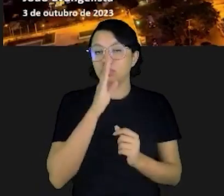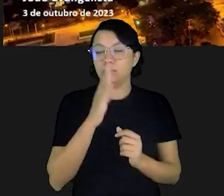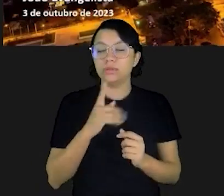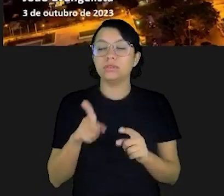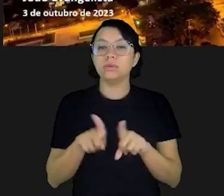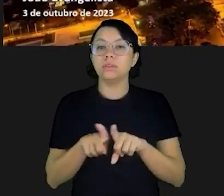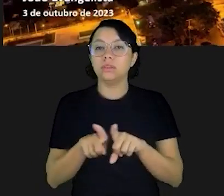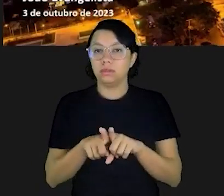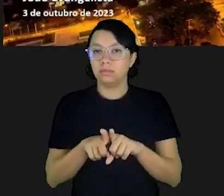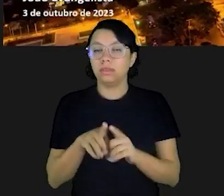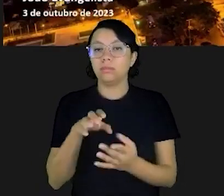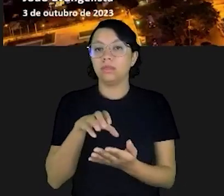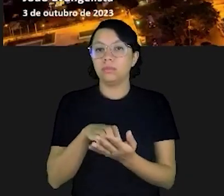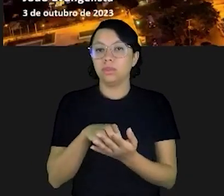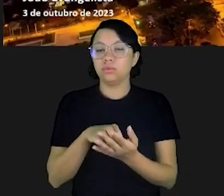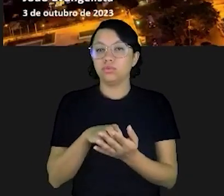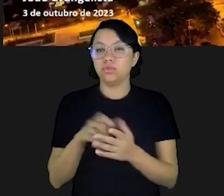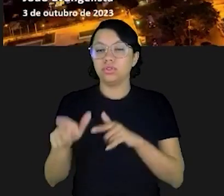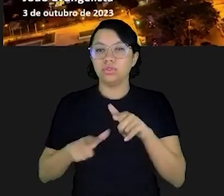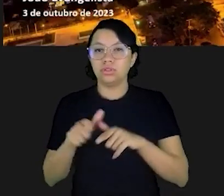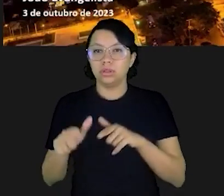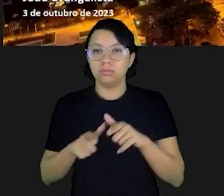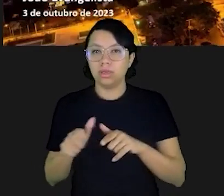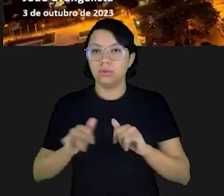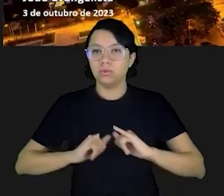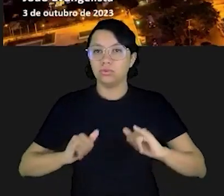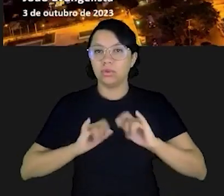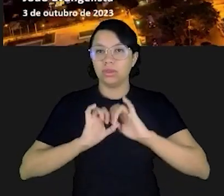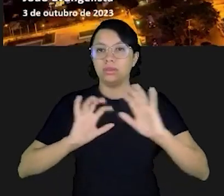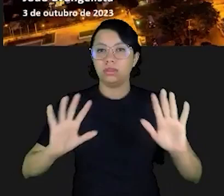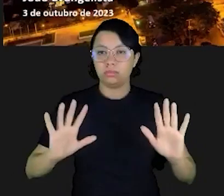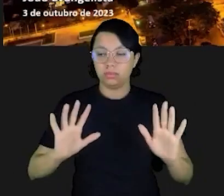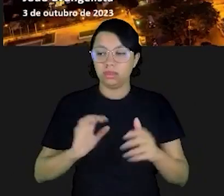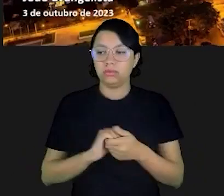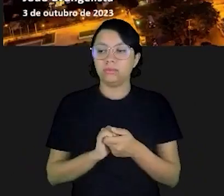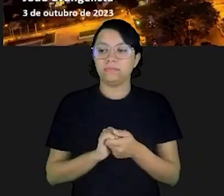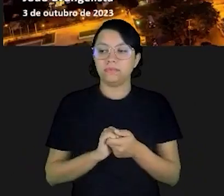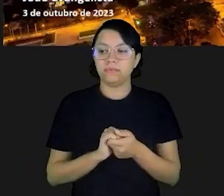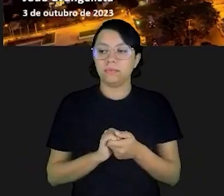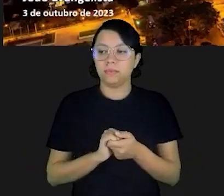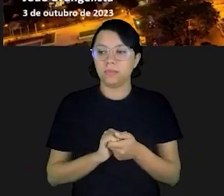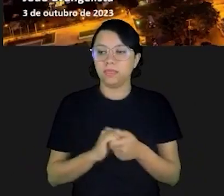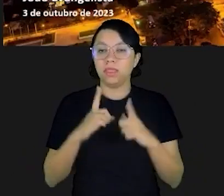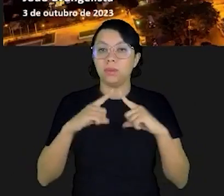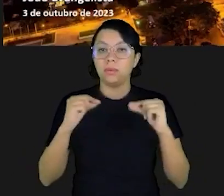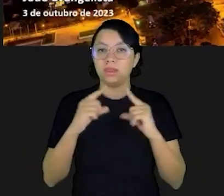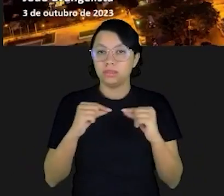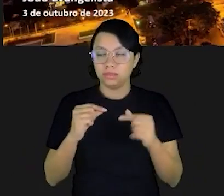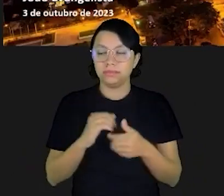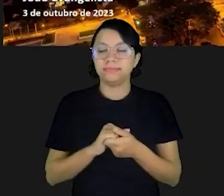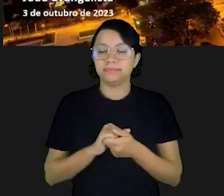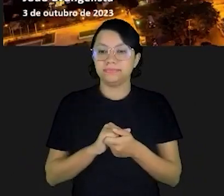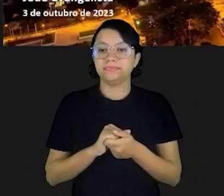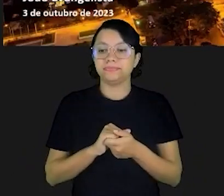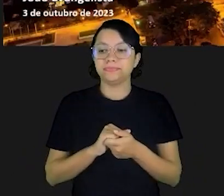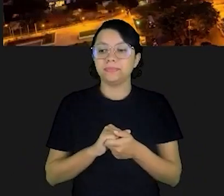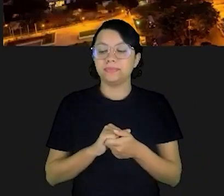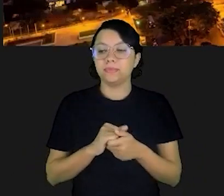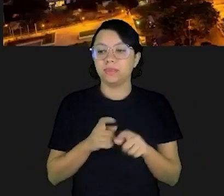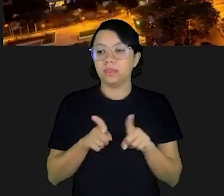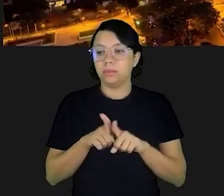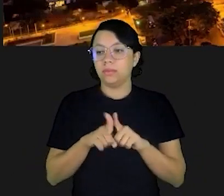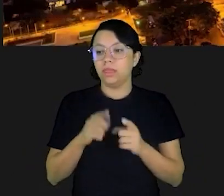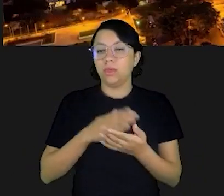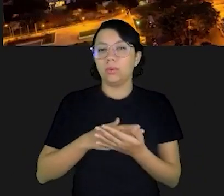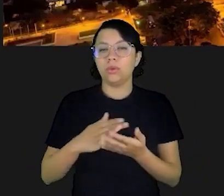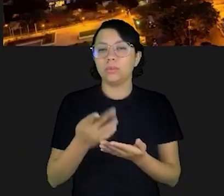de Operações do Mercado Aberto. Esses dois, sediados no Rio de Janeiro, os demais têm sede aqui em Brasília. Bem, e eu começo falando